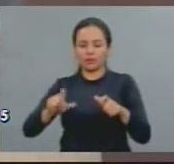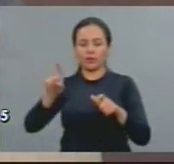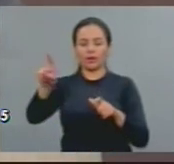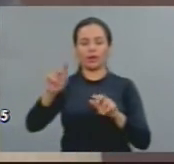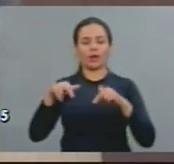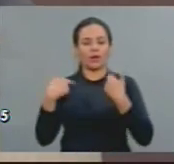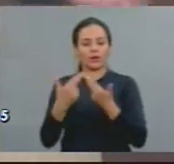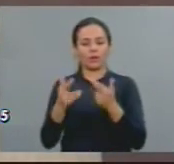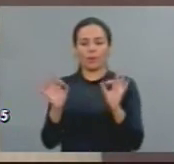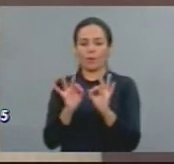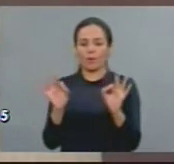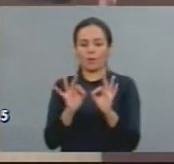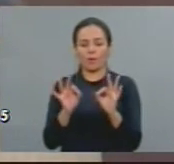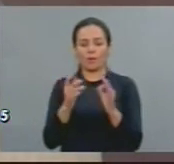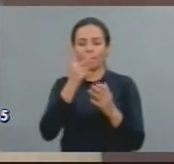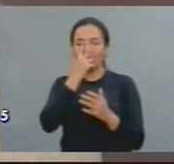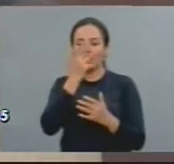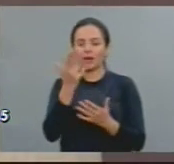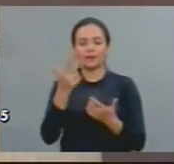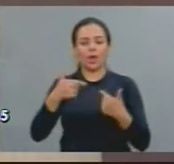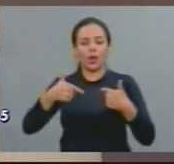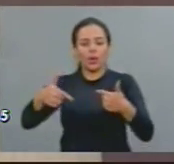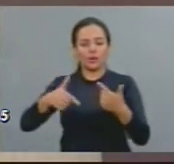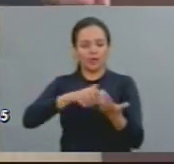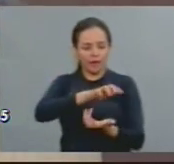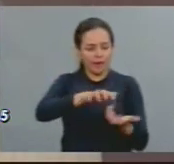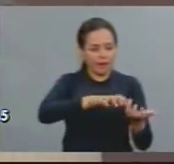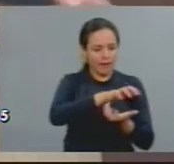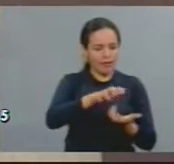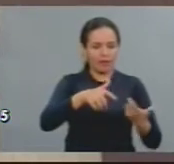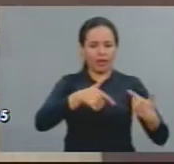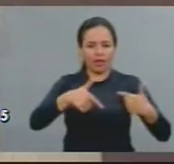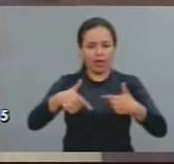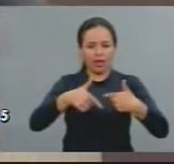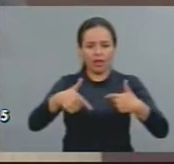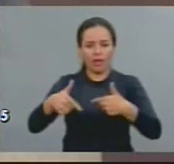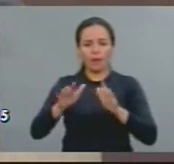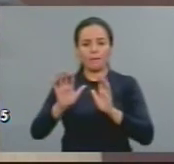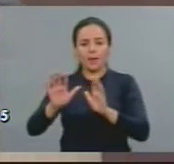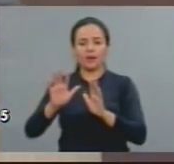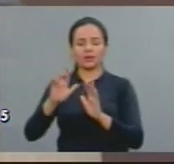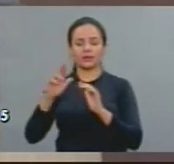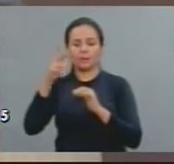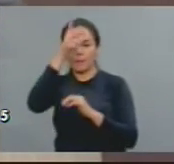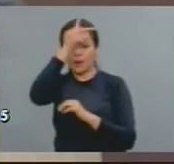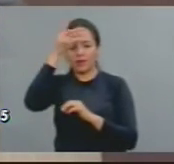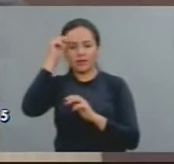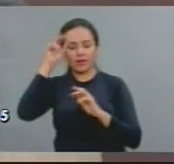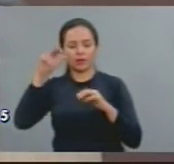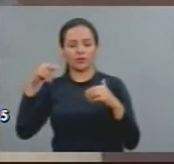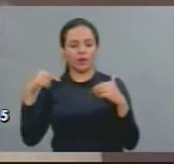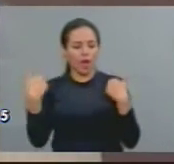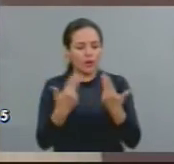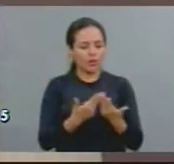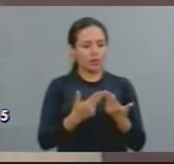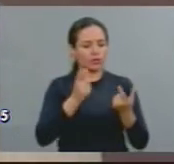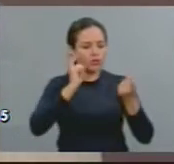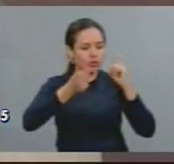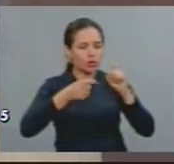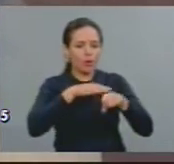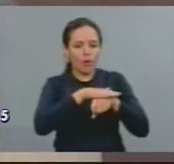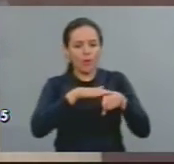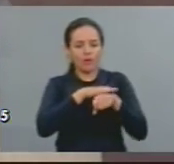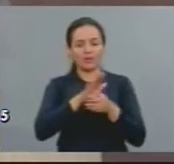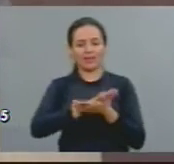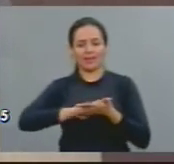dissídio. Recentemente, em Quichelô, a greve encerrou-se muito em razão da retaliação a que foram